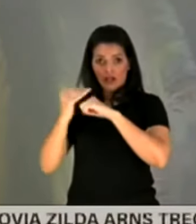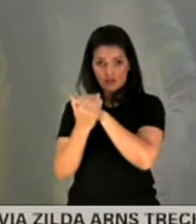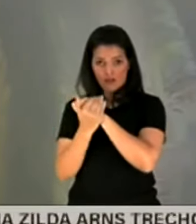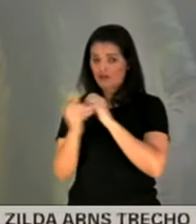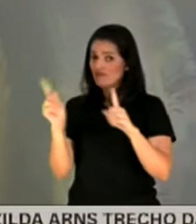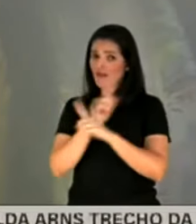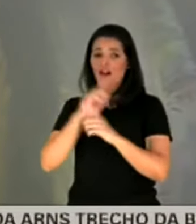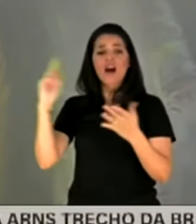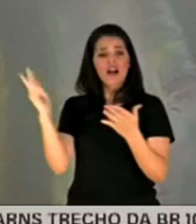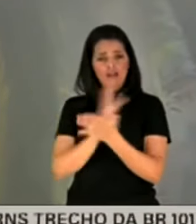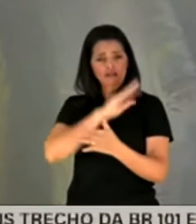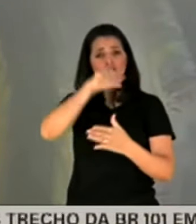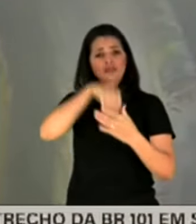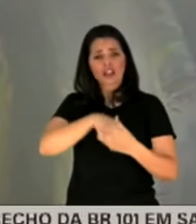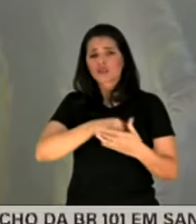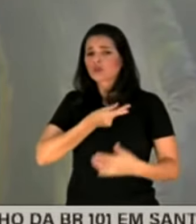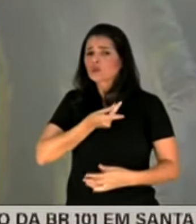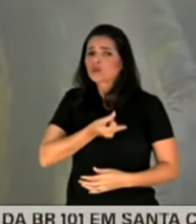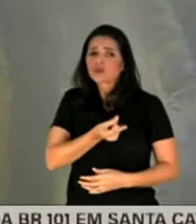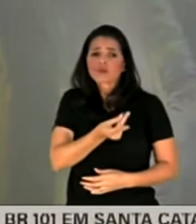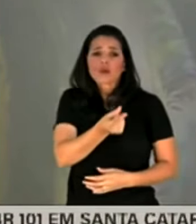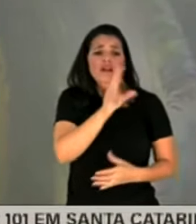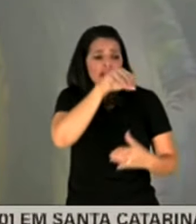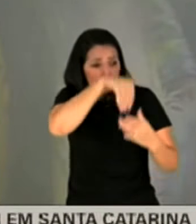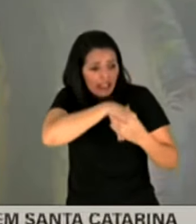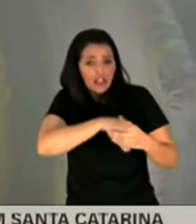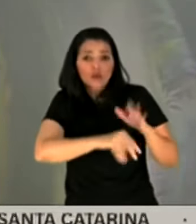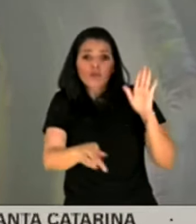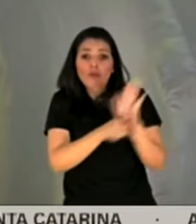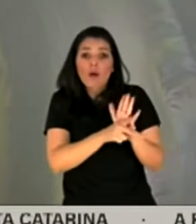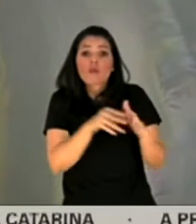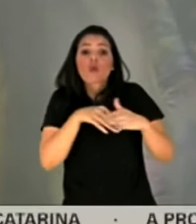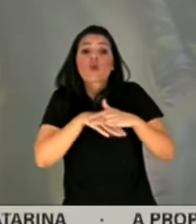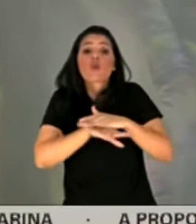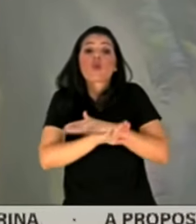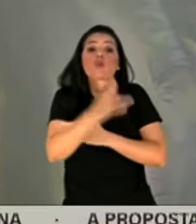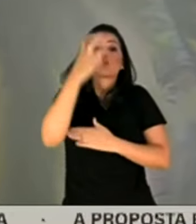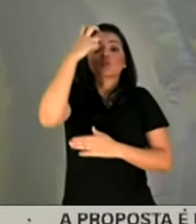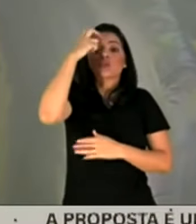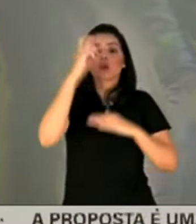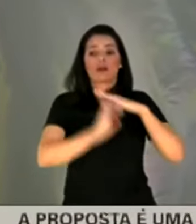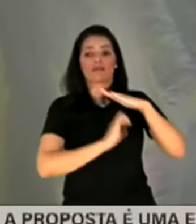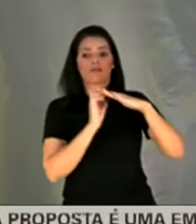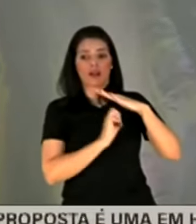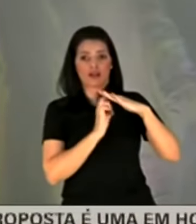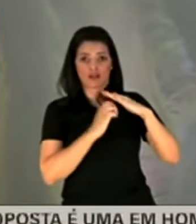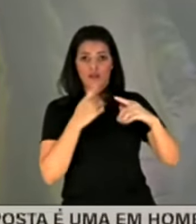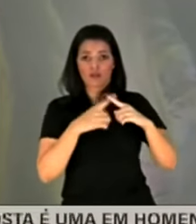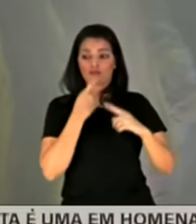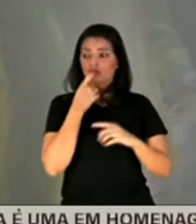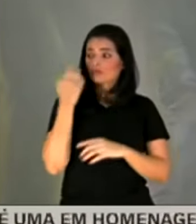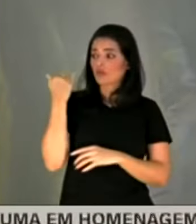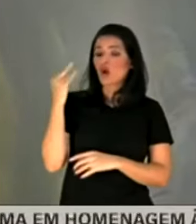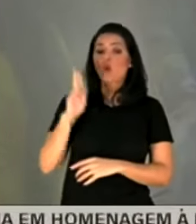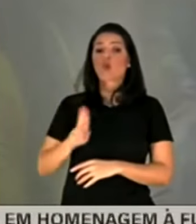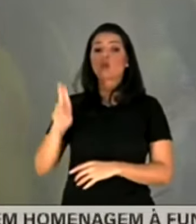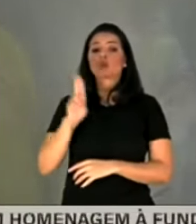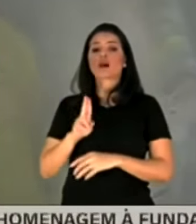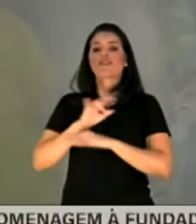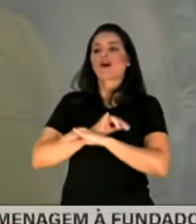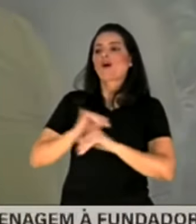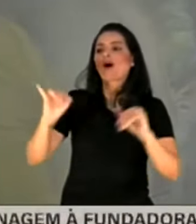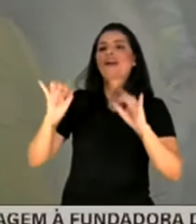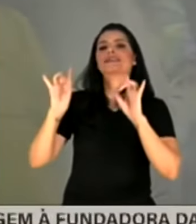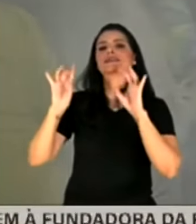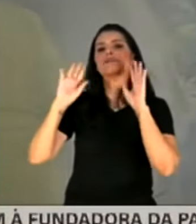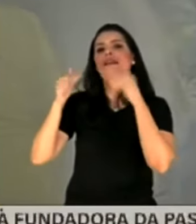acontecem na Prevent de forma crônica e que estão inseridas na cultura da empresa. A Preventicênio, até pouco tempo acho que usava no comercial deles que eles são